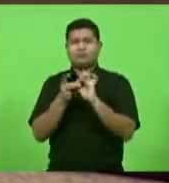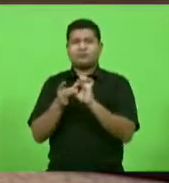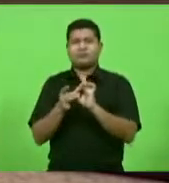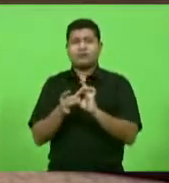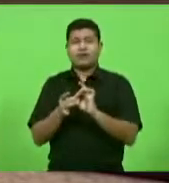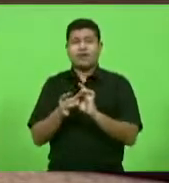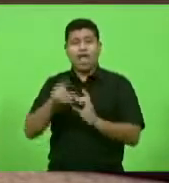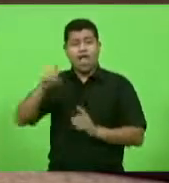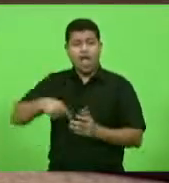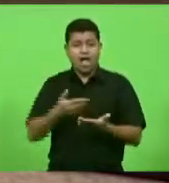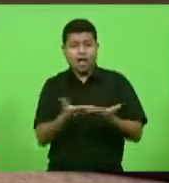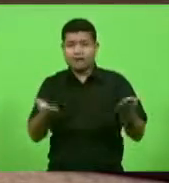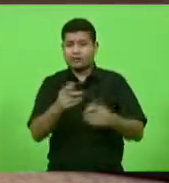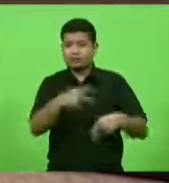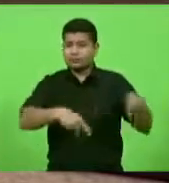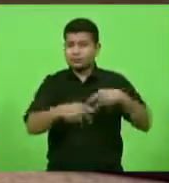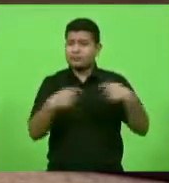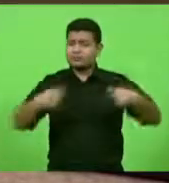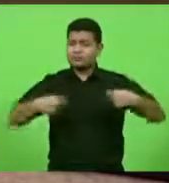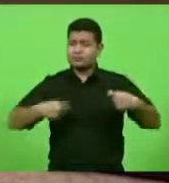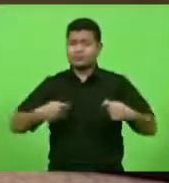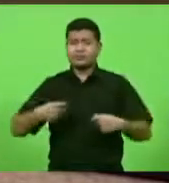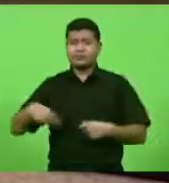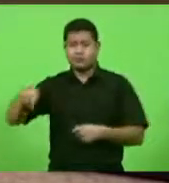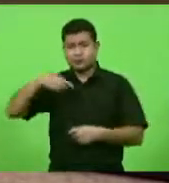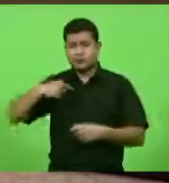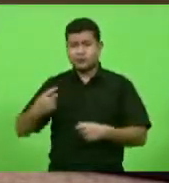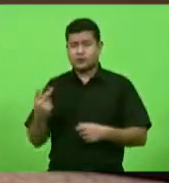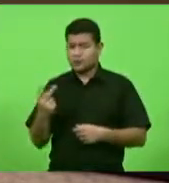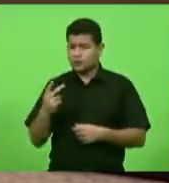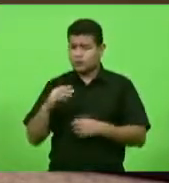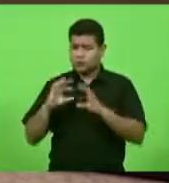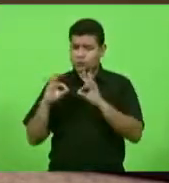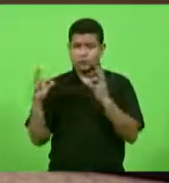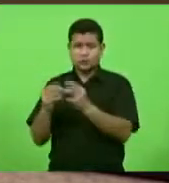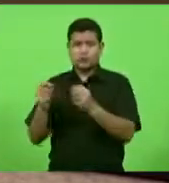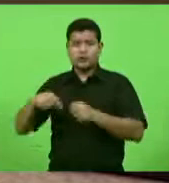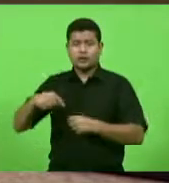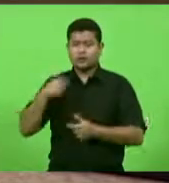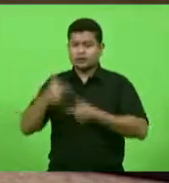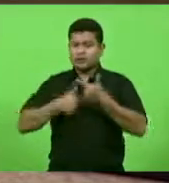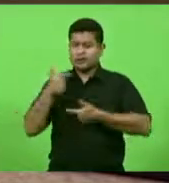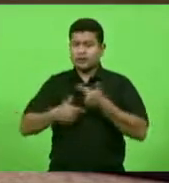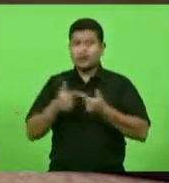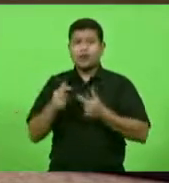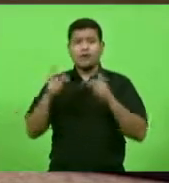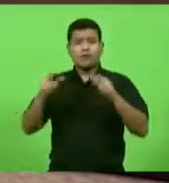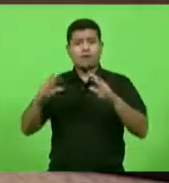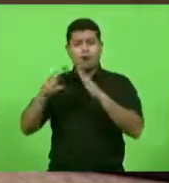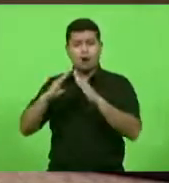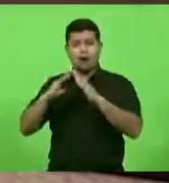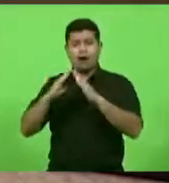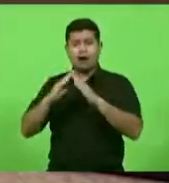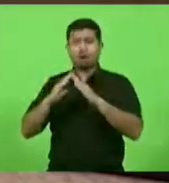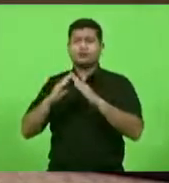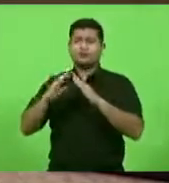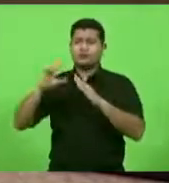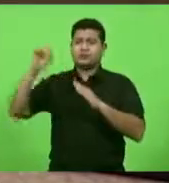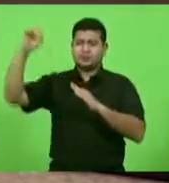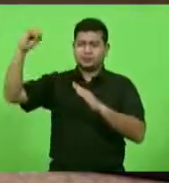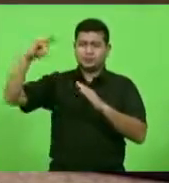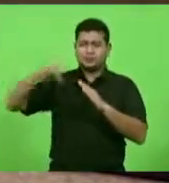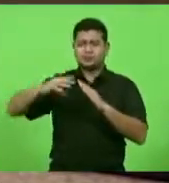Catarina mais precisa de nós nesse momento, que a gente possa fazer deste parlamento uma casa iluminada e que gere